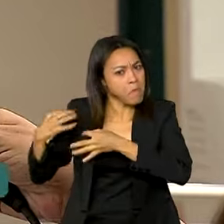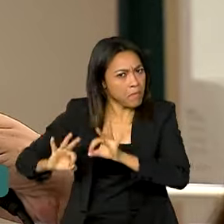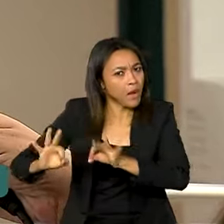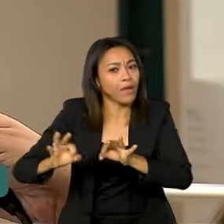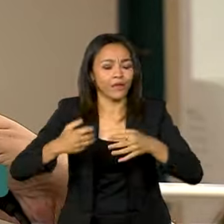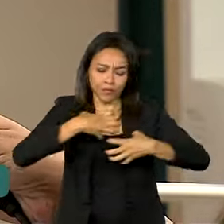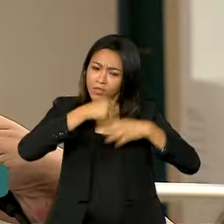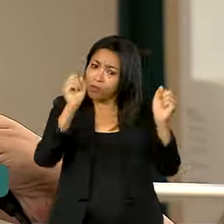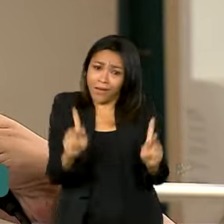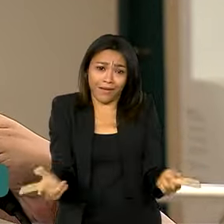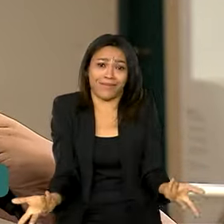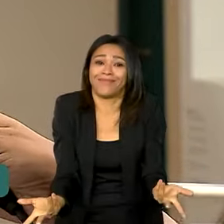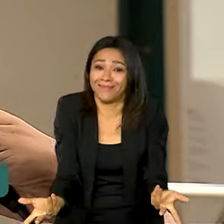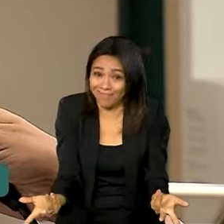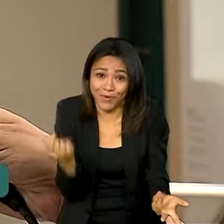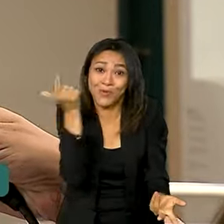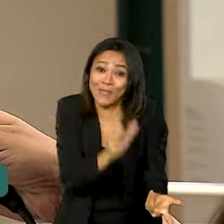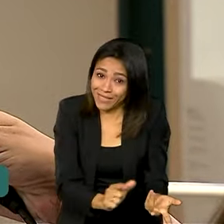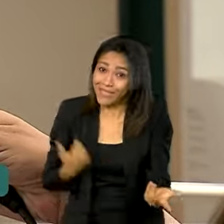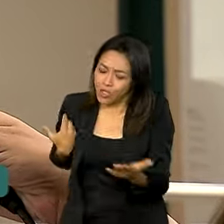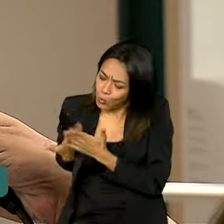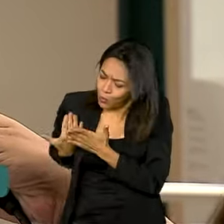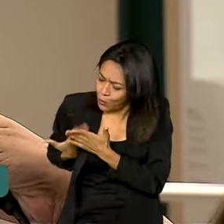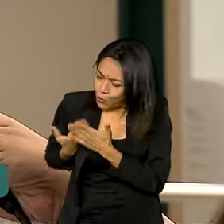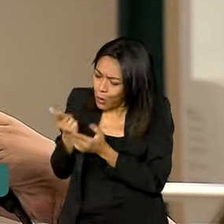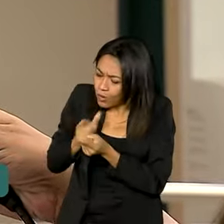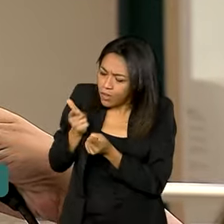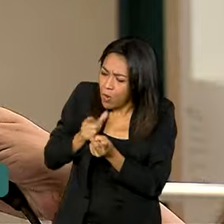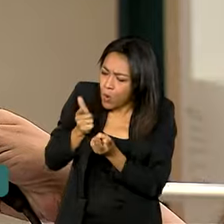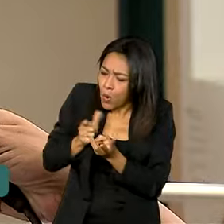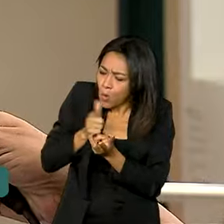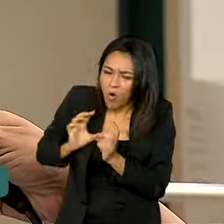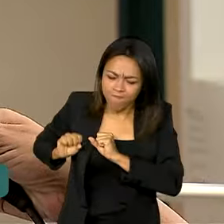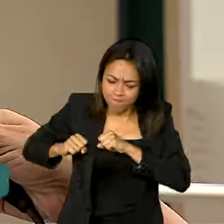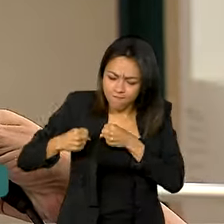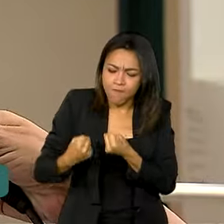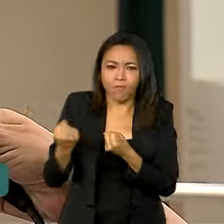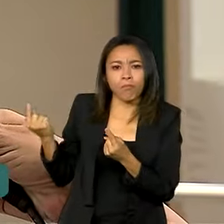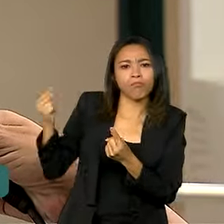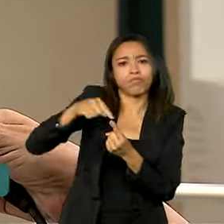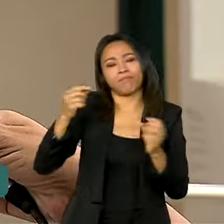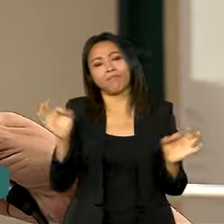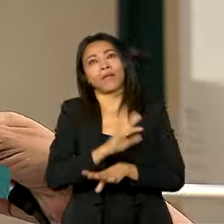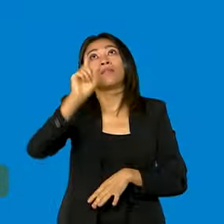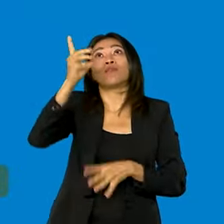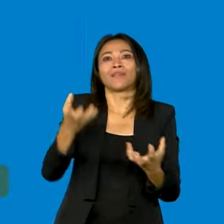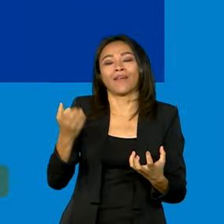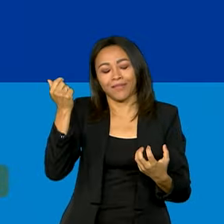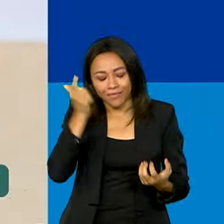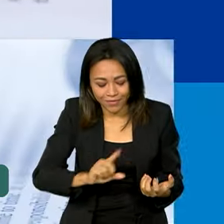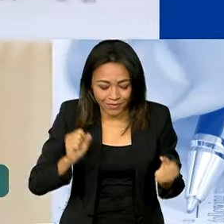paz, porque eu consegui fazer as metas, consegui, me dediquei. Então, se Deus quiser, vai dar certo.